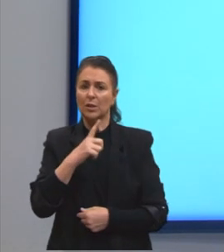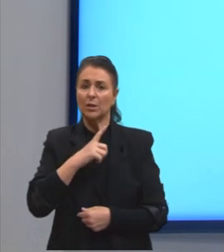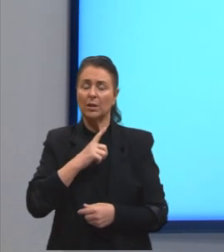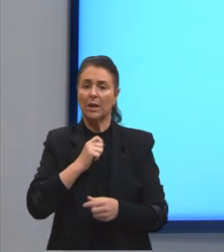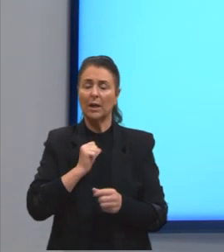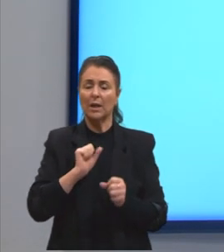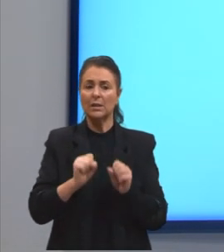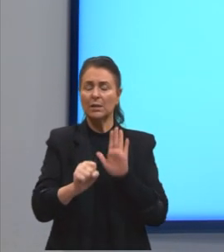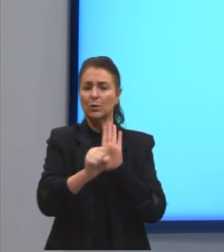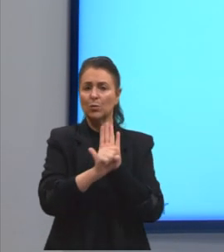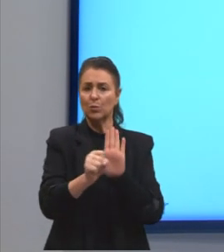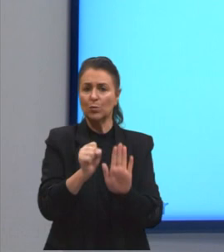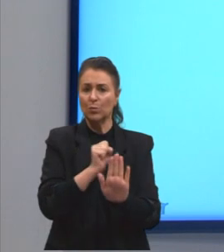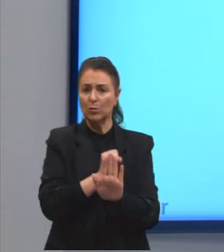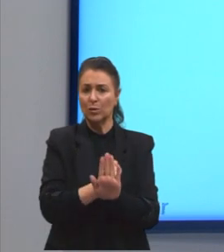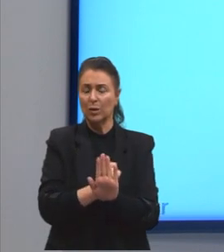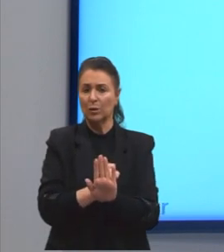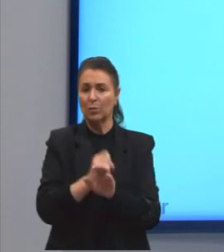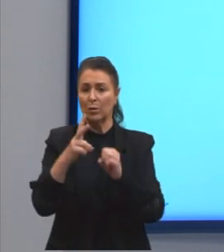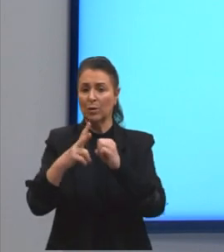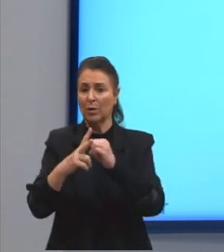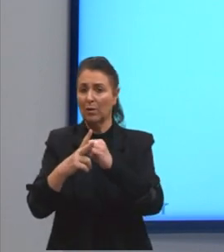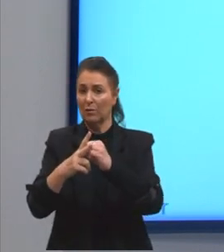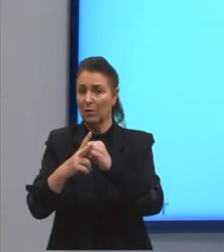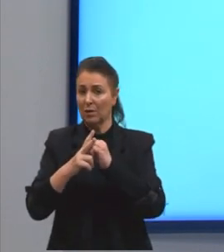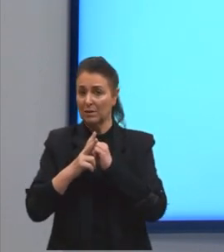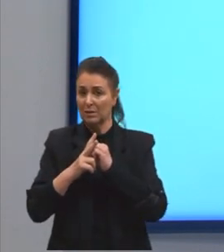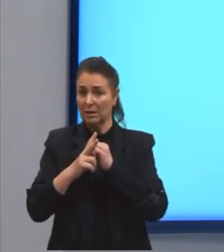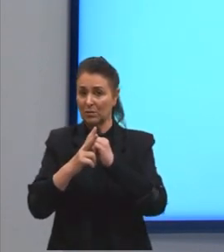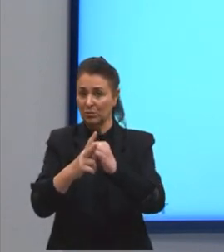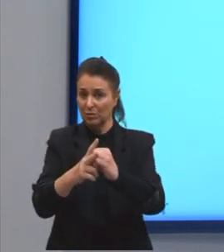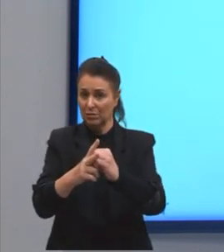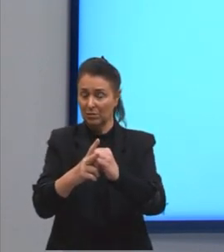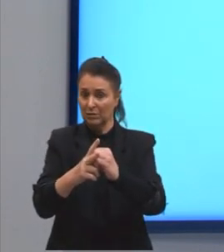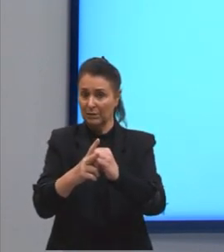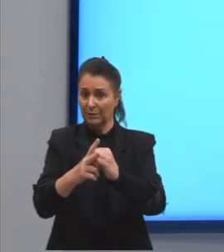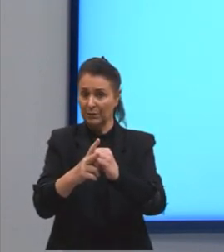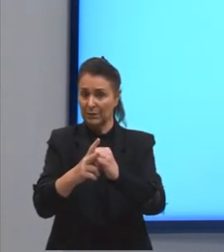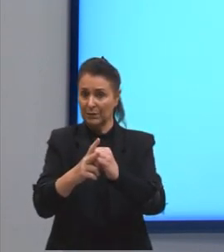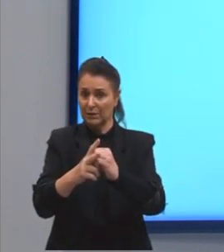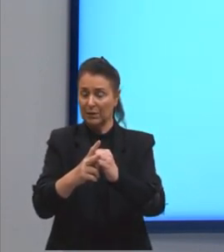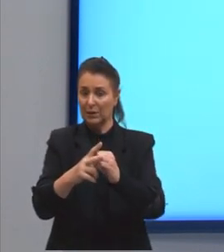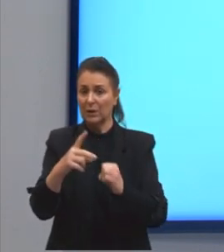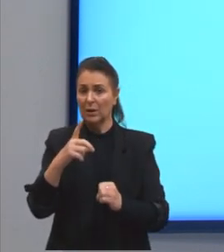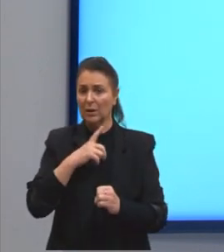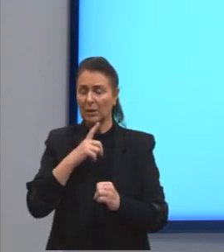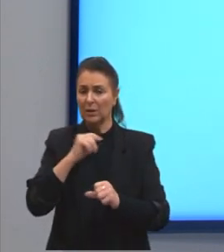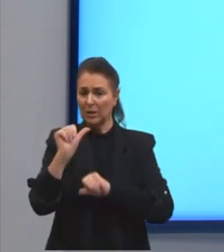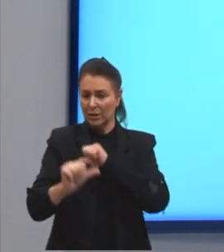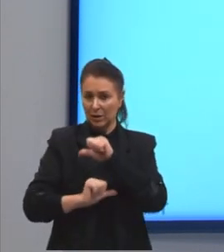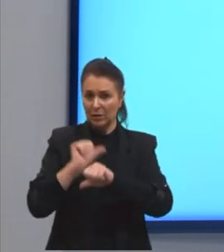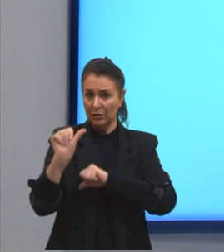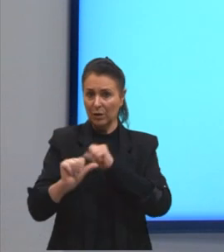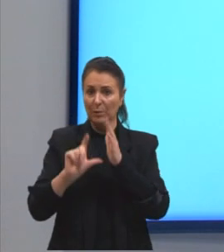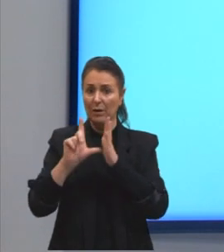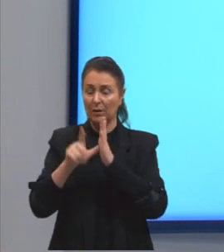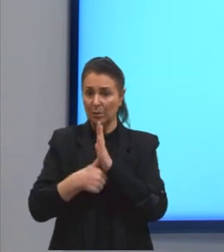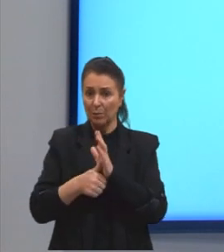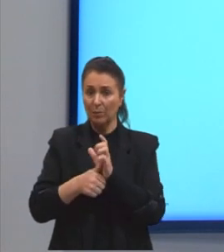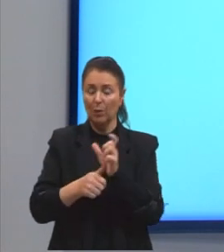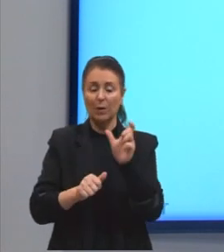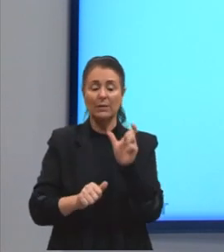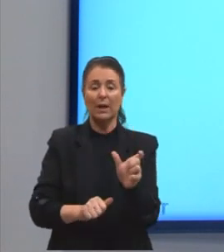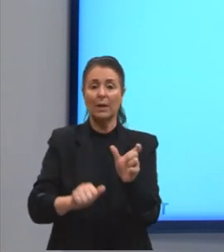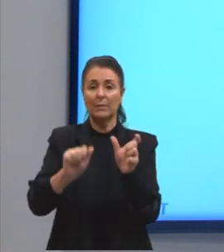sujeito que na voz ativa vai se transformar ali no que vem após a nossa partícula